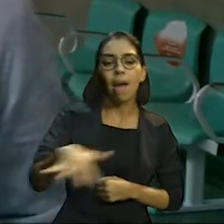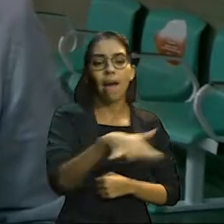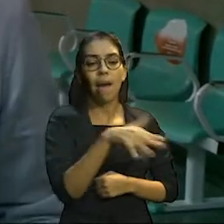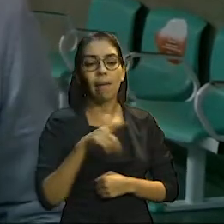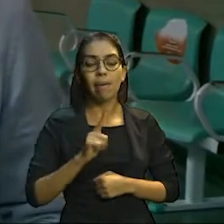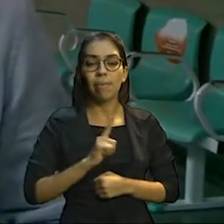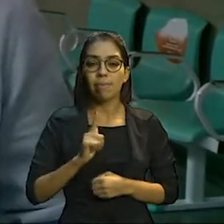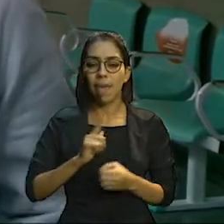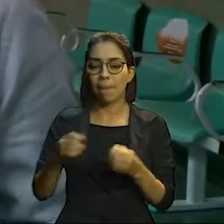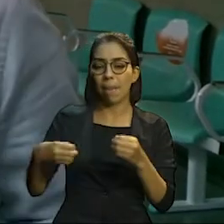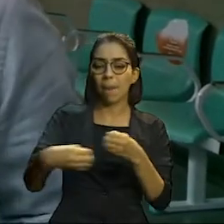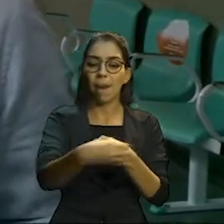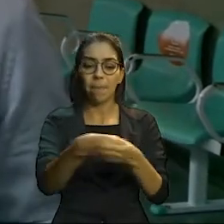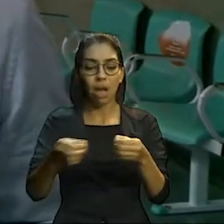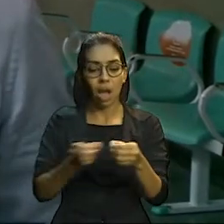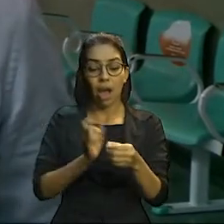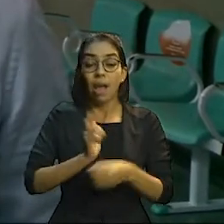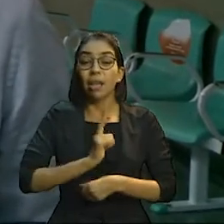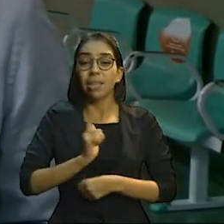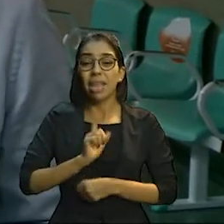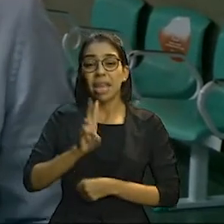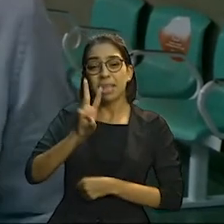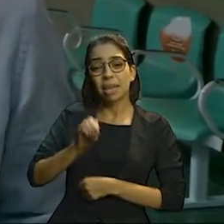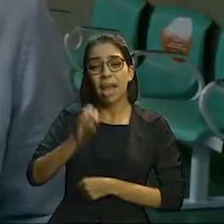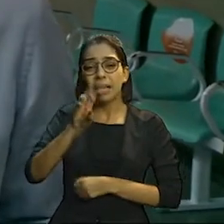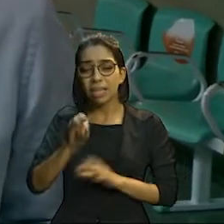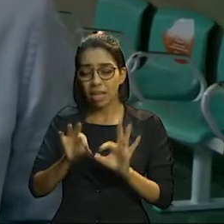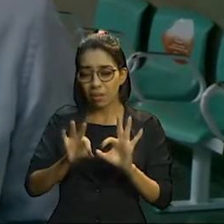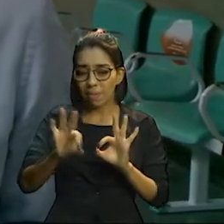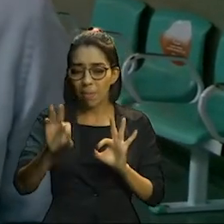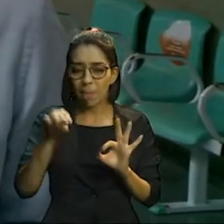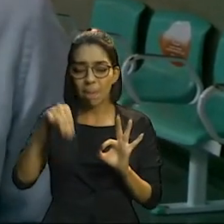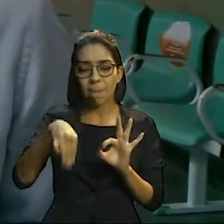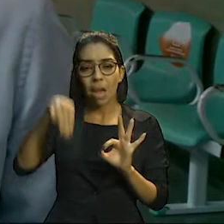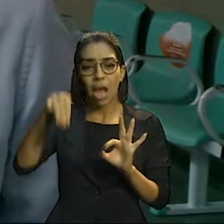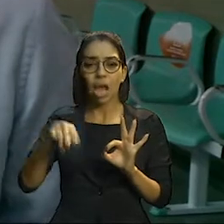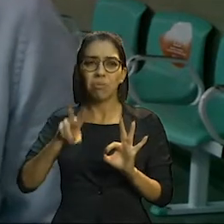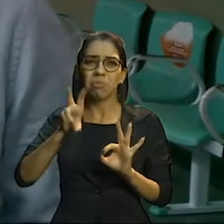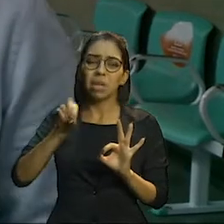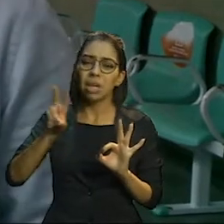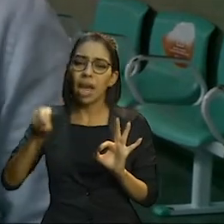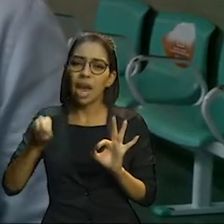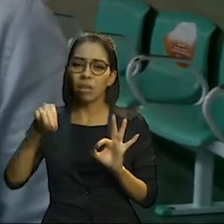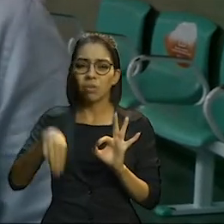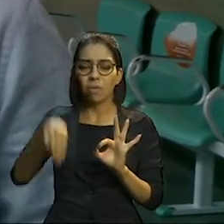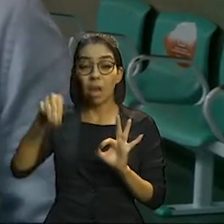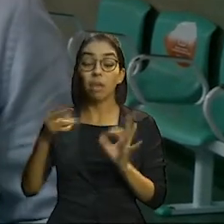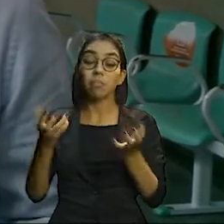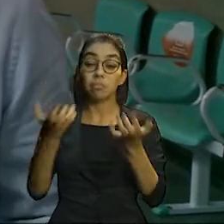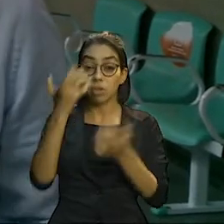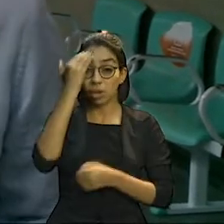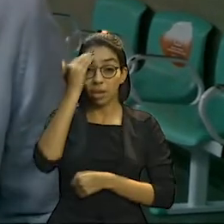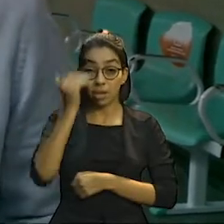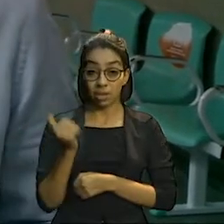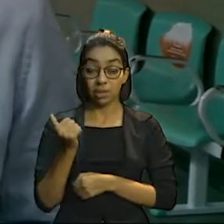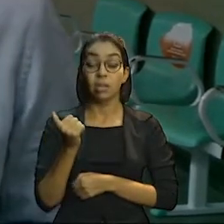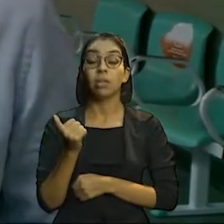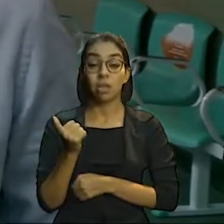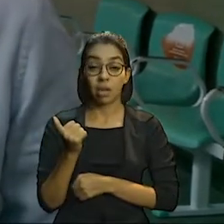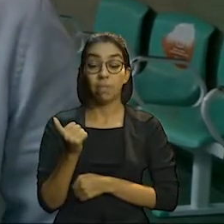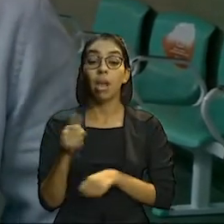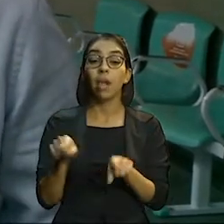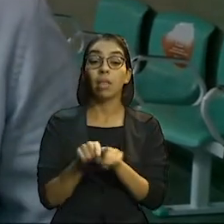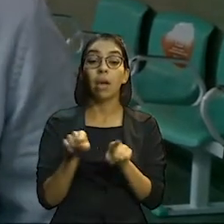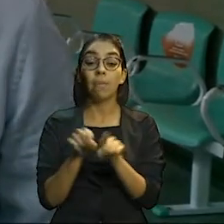As pessoas estão andando 300, 400, 500 metros para acessar as estações. E também vai subsidiar um pouco o pensamento sobre